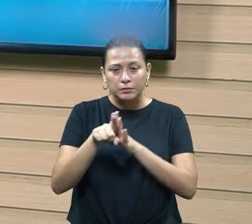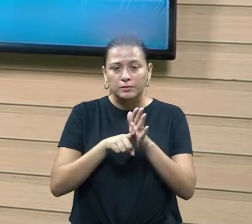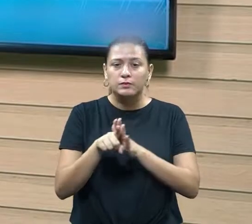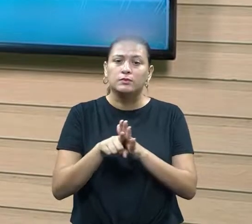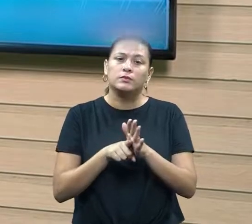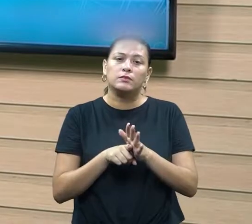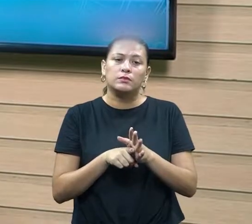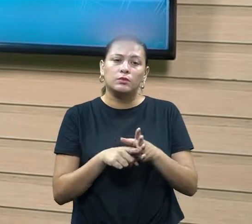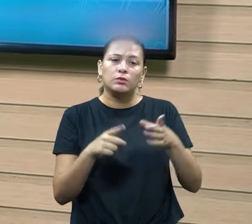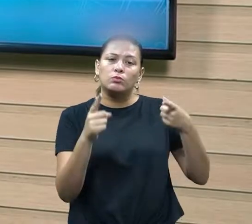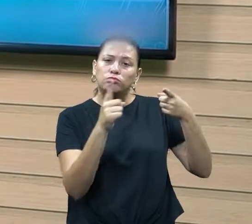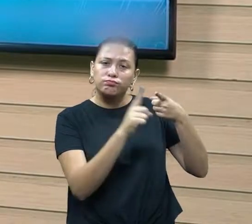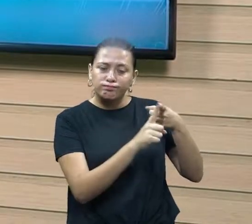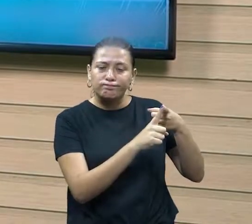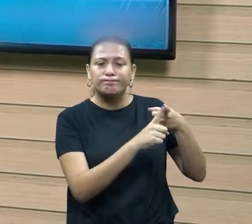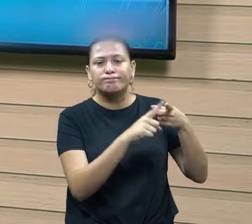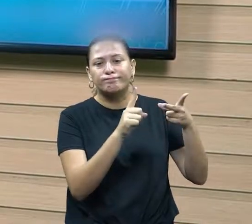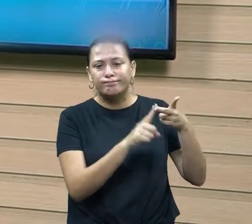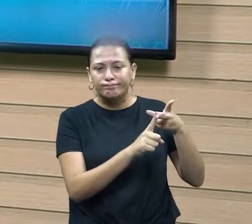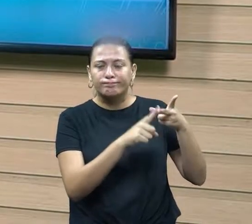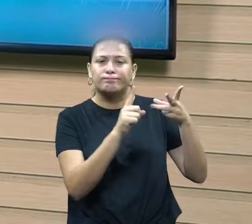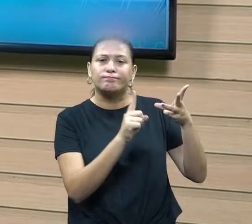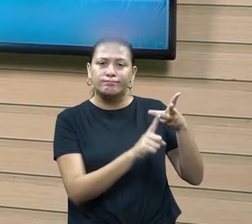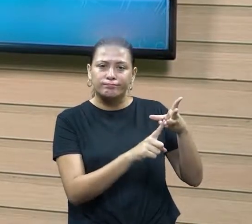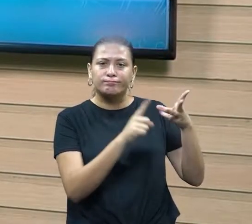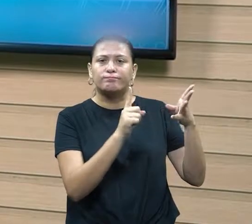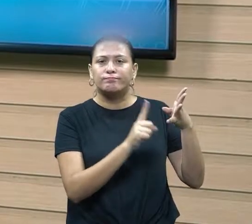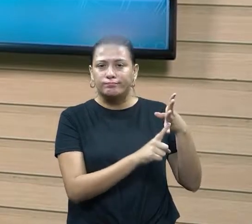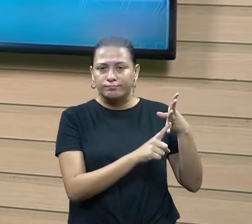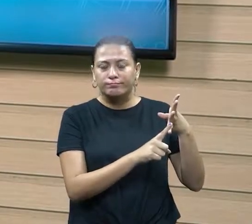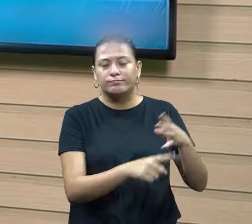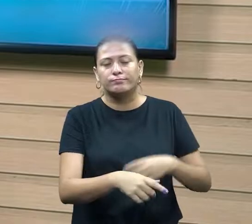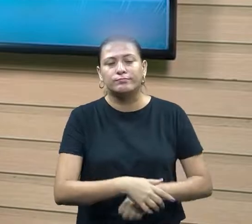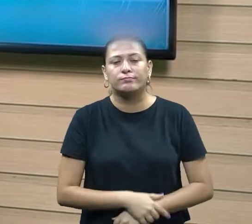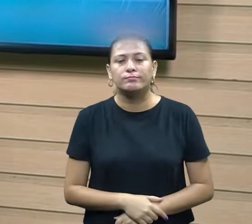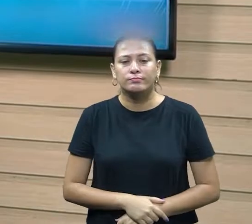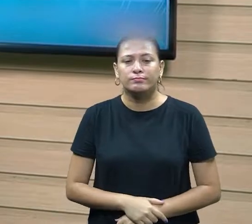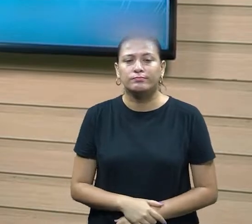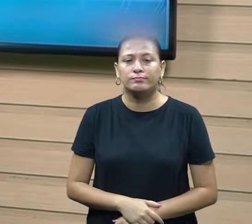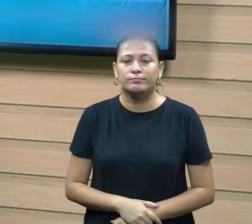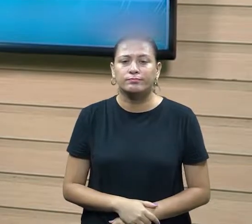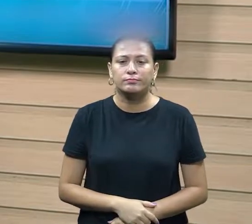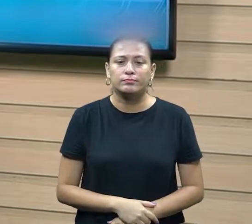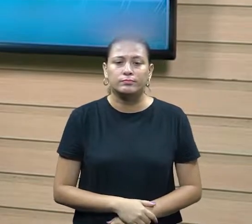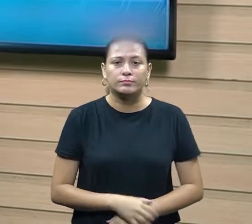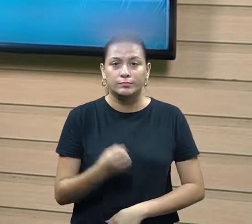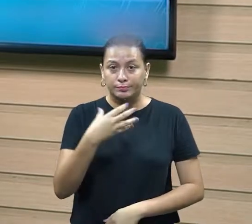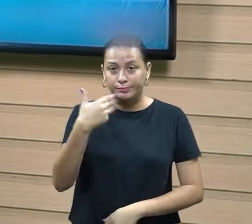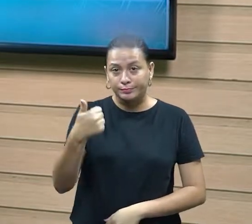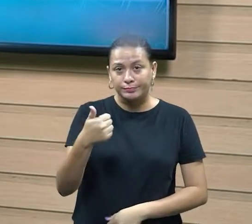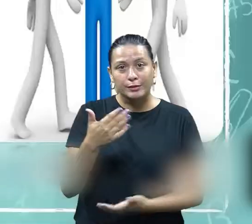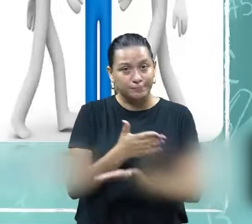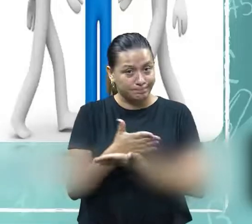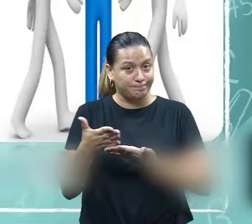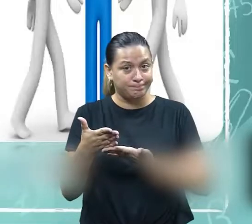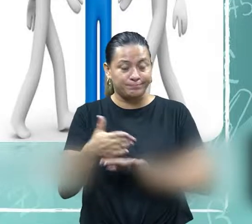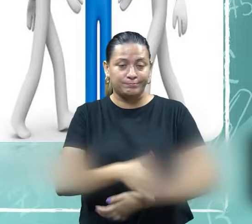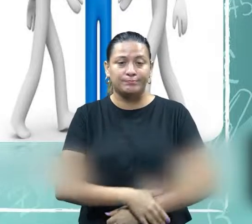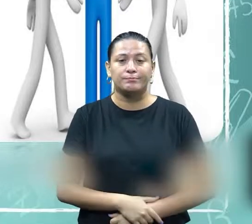estilo catalisador, apoiador, analítico e o controlador. Tudo bem? Vamos lá.